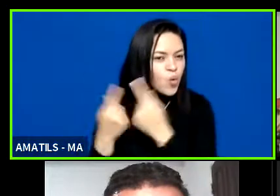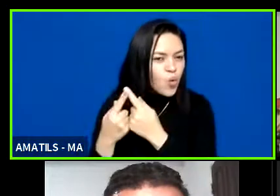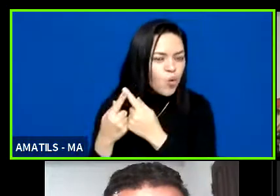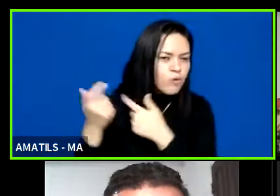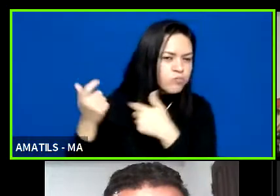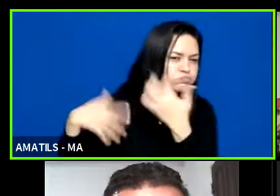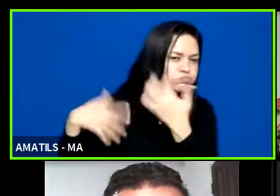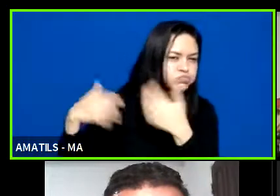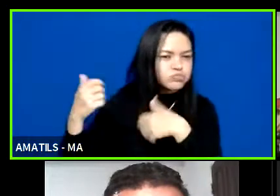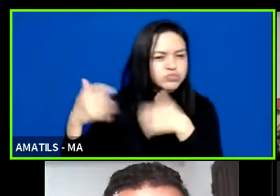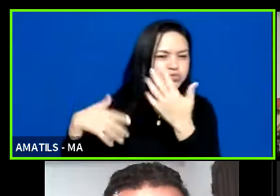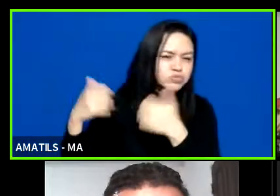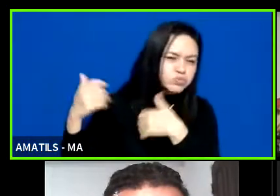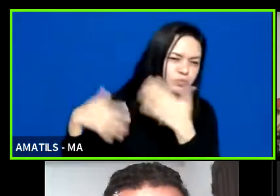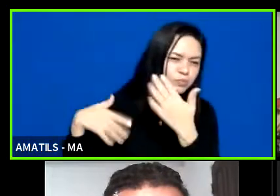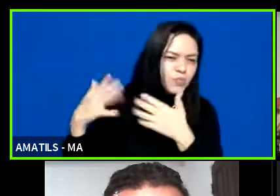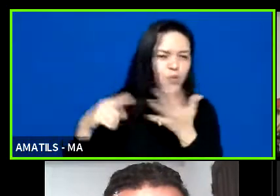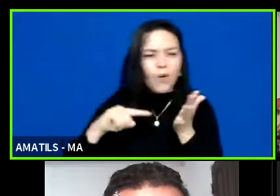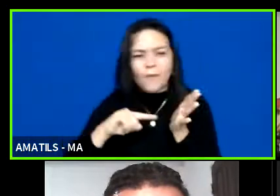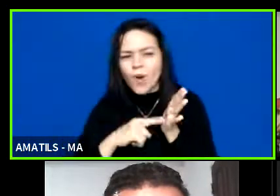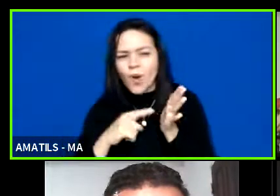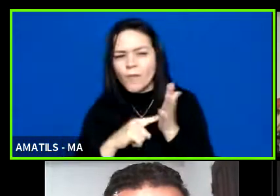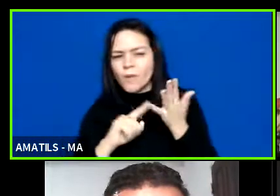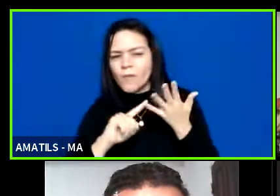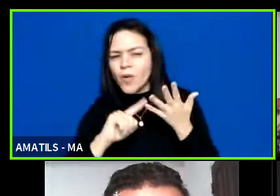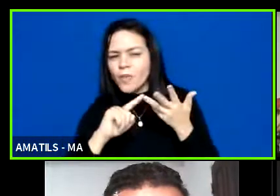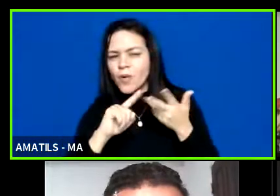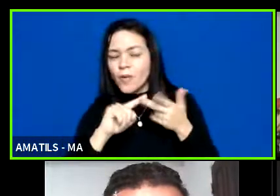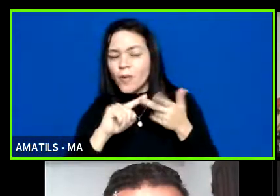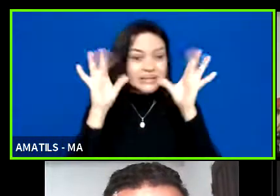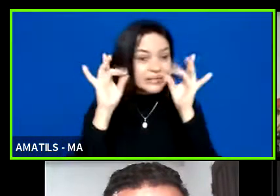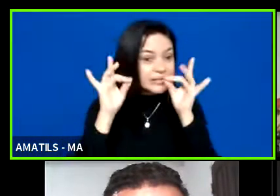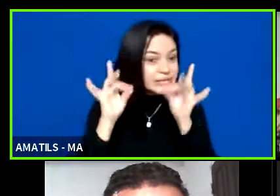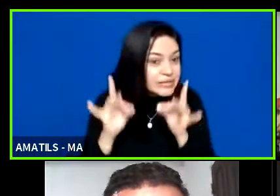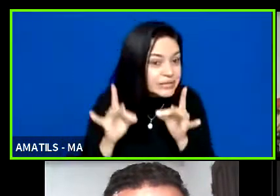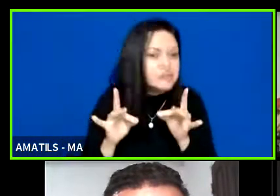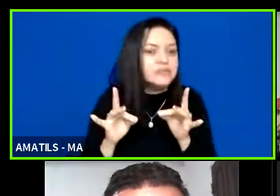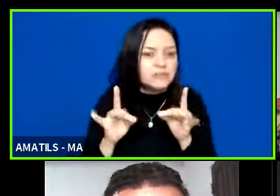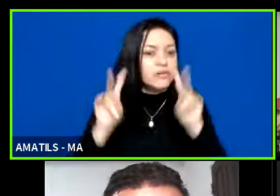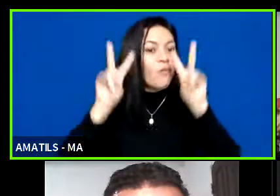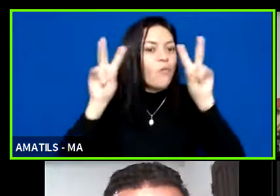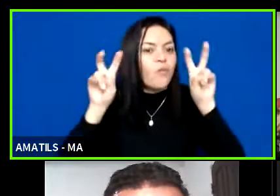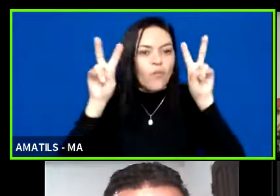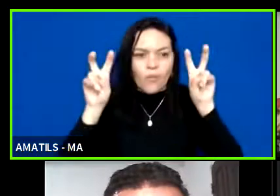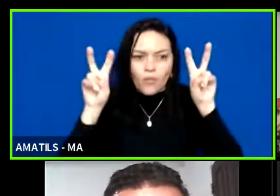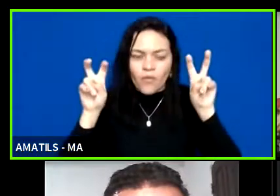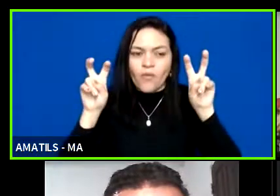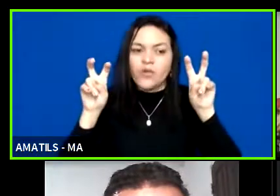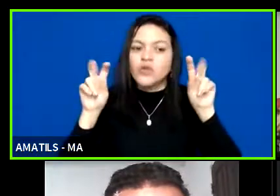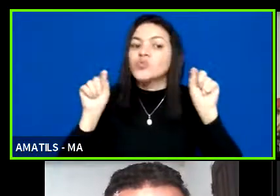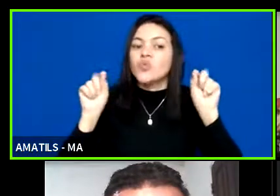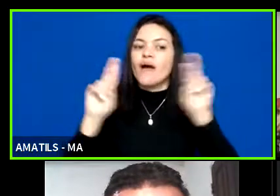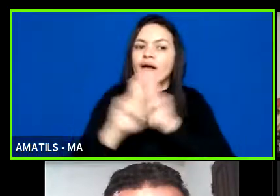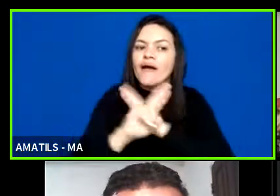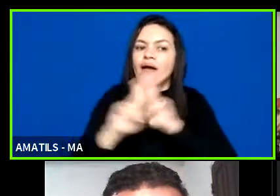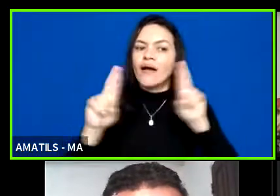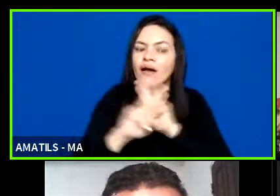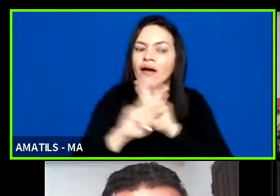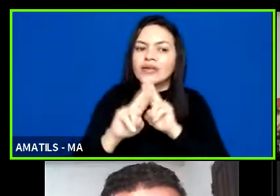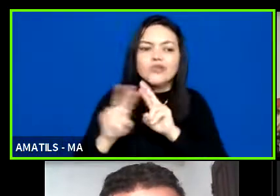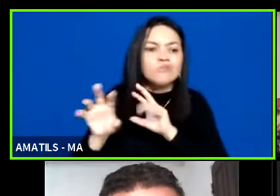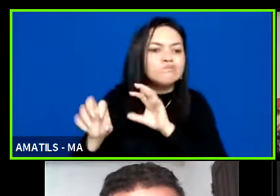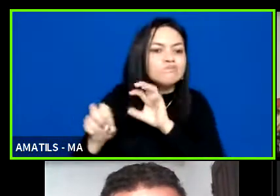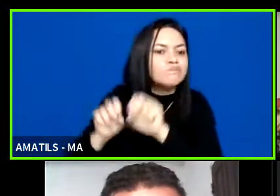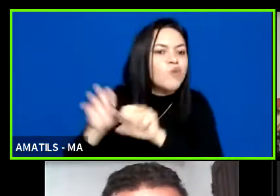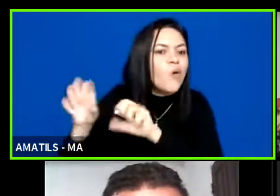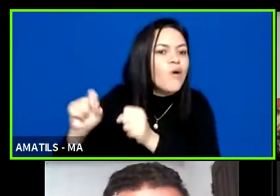de pontualidades específicas de assuntos em relação à busca de recursos e aí